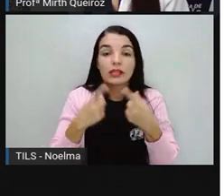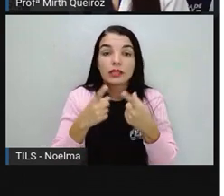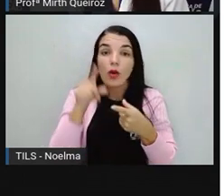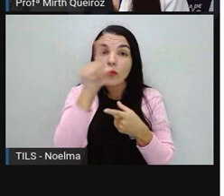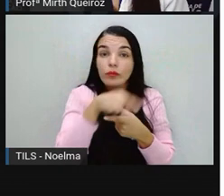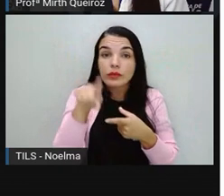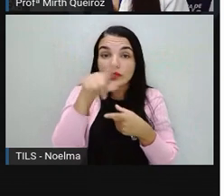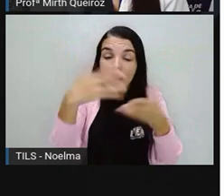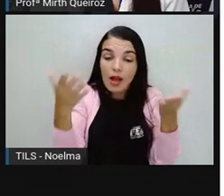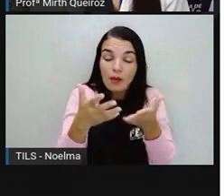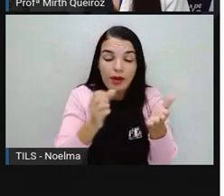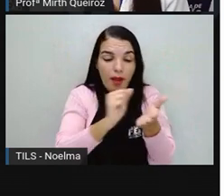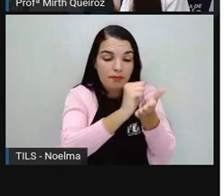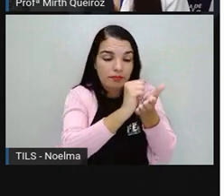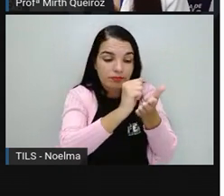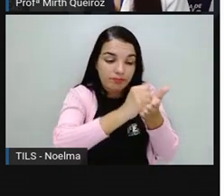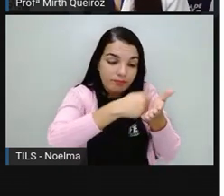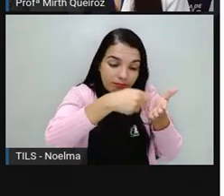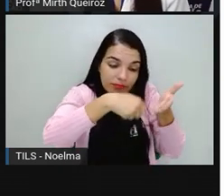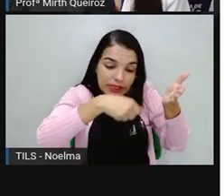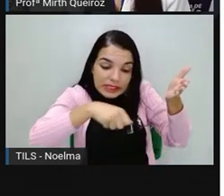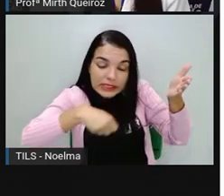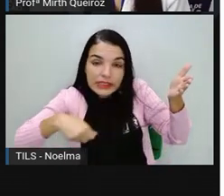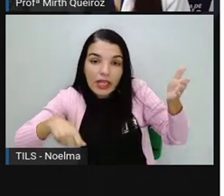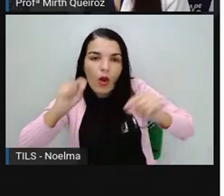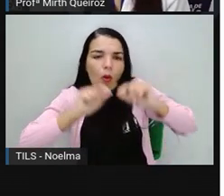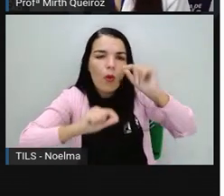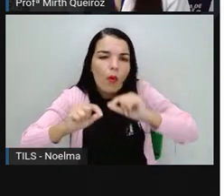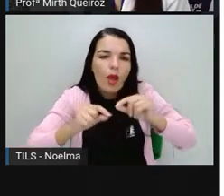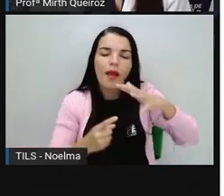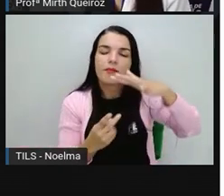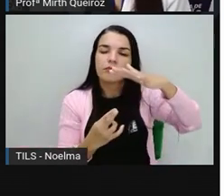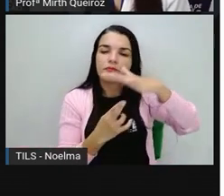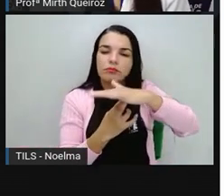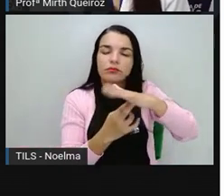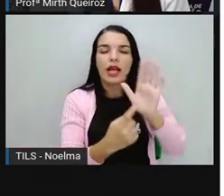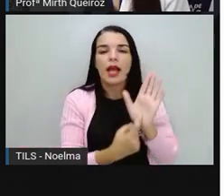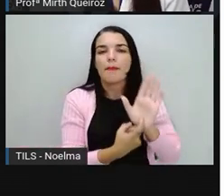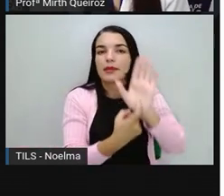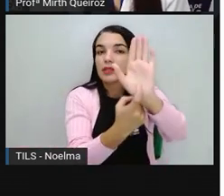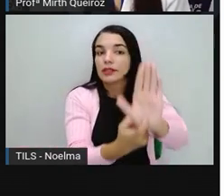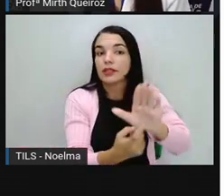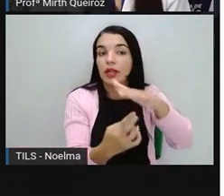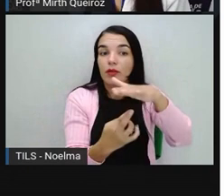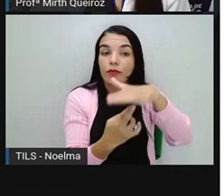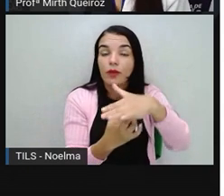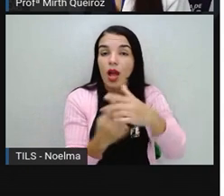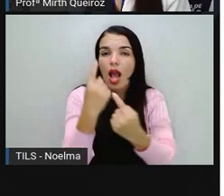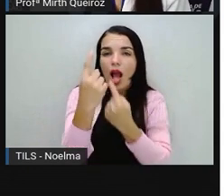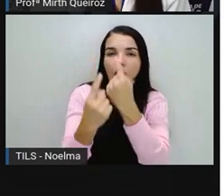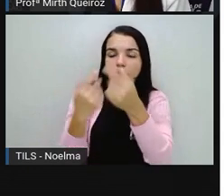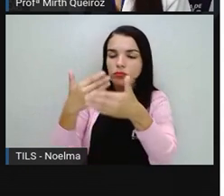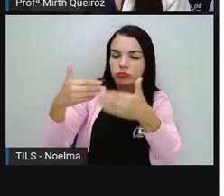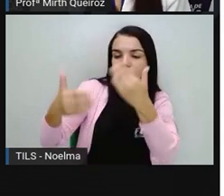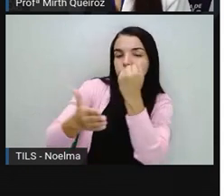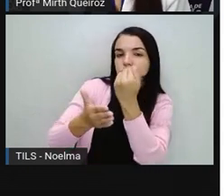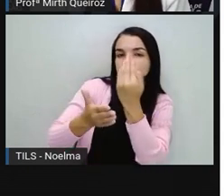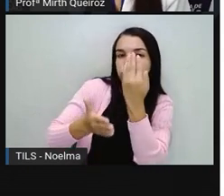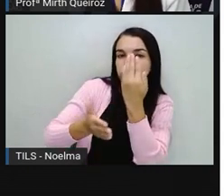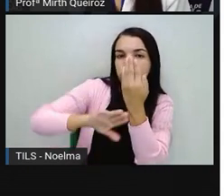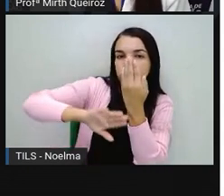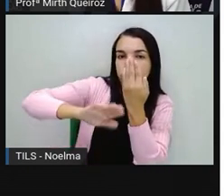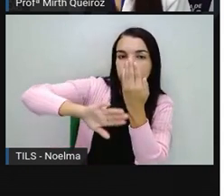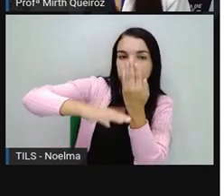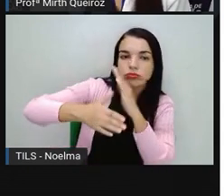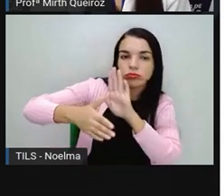nessa tela. Essa tela, ela está representando uma feira. Ao fundo, nós temos algumas construções, algumas casas,